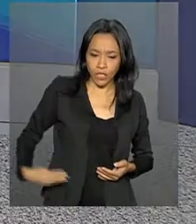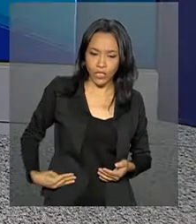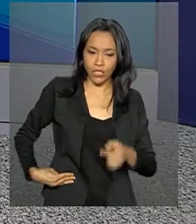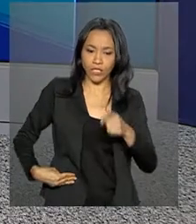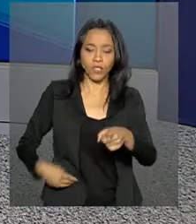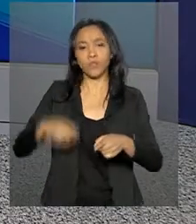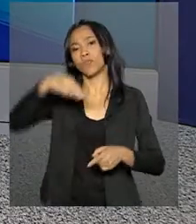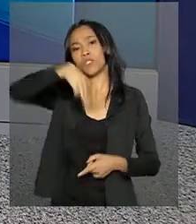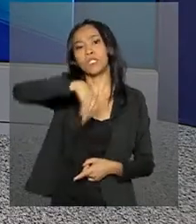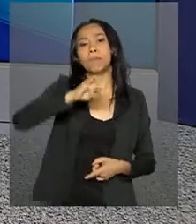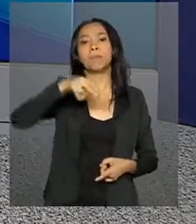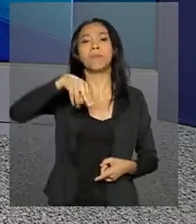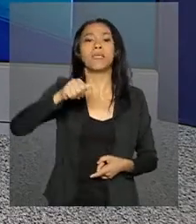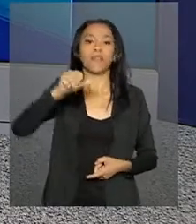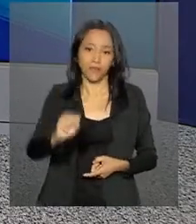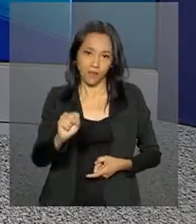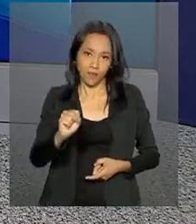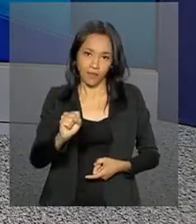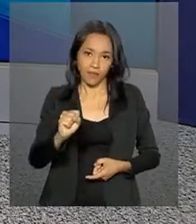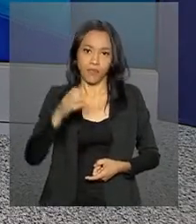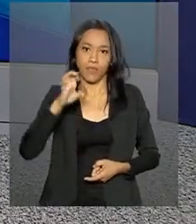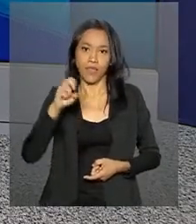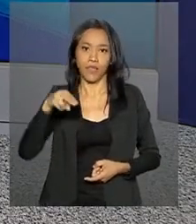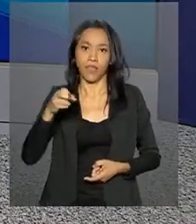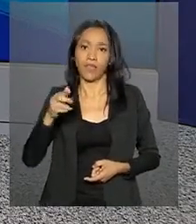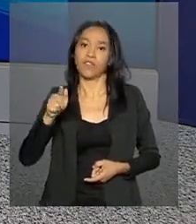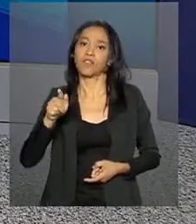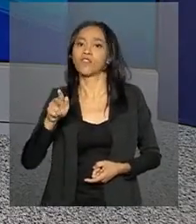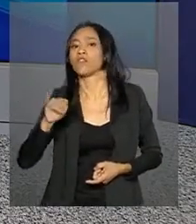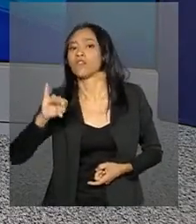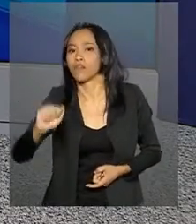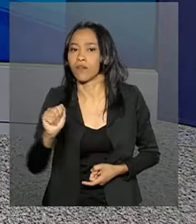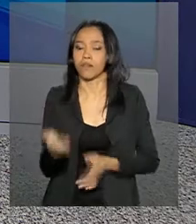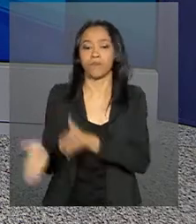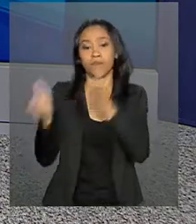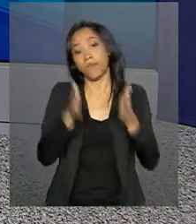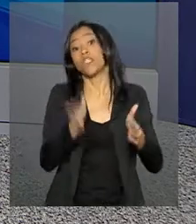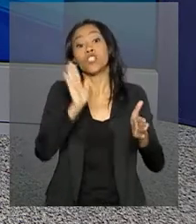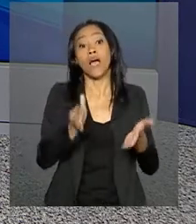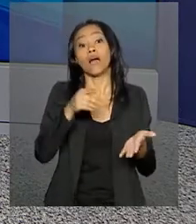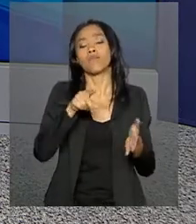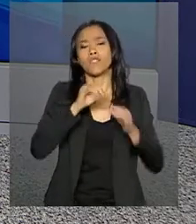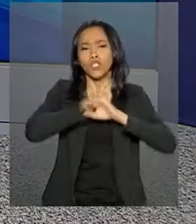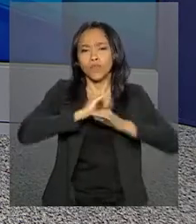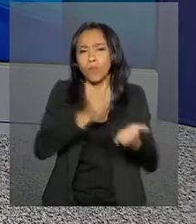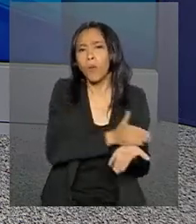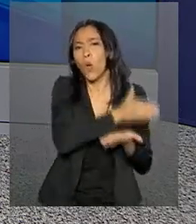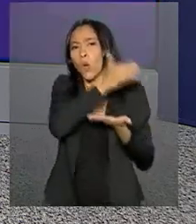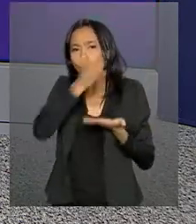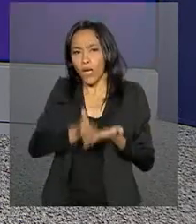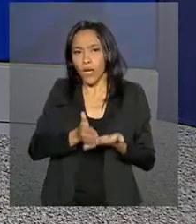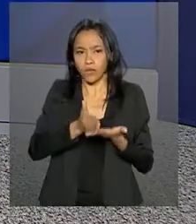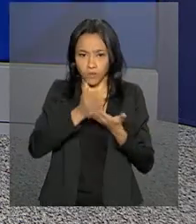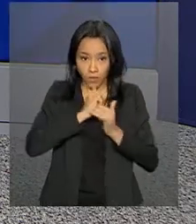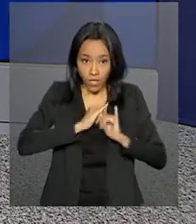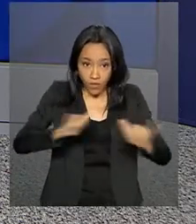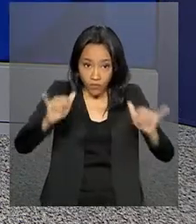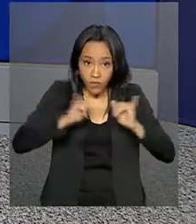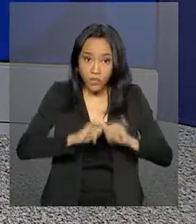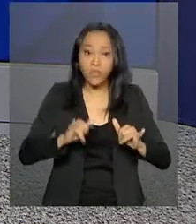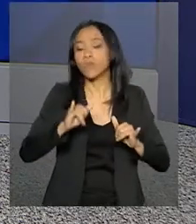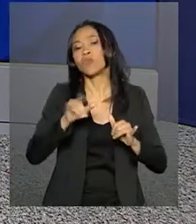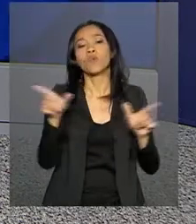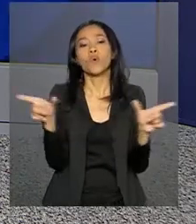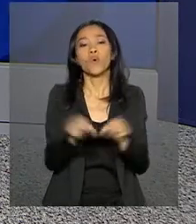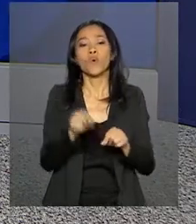Minas e Energia. Foi prorrogado o prazo para aditamento de renovação de contratos do FIES. Agora, os